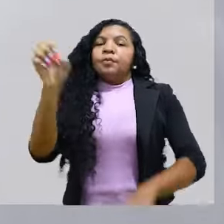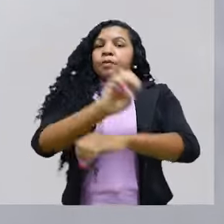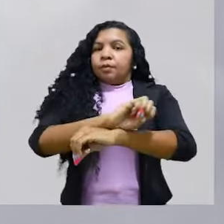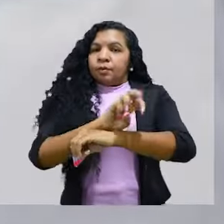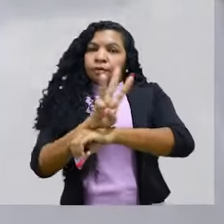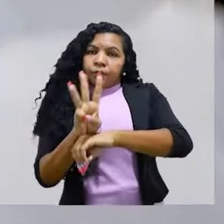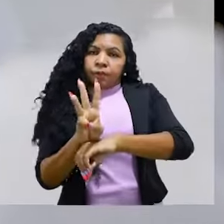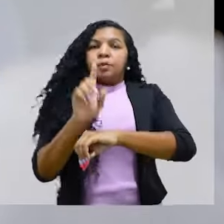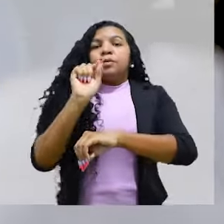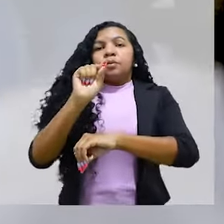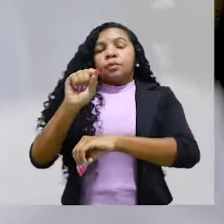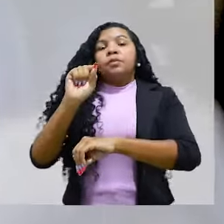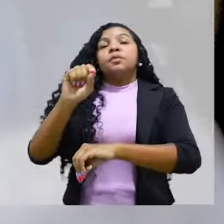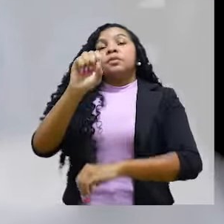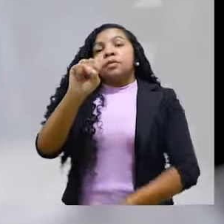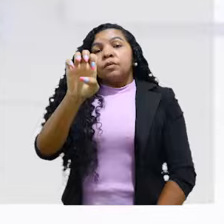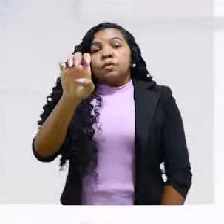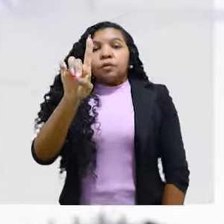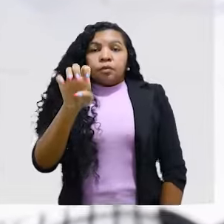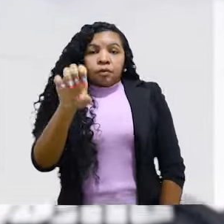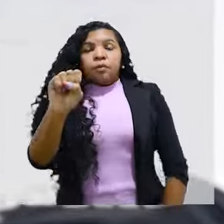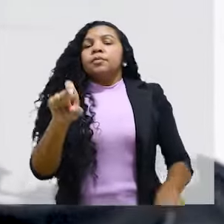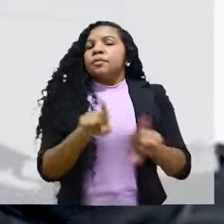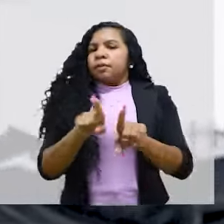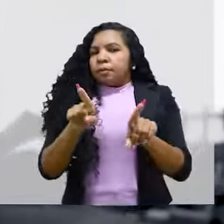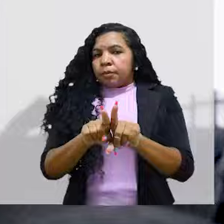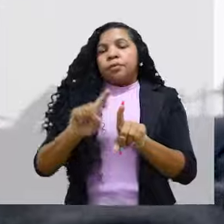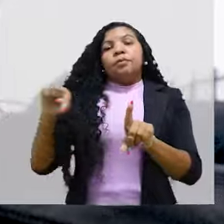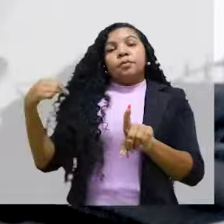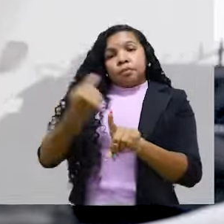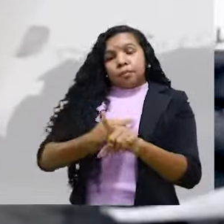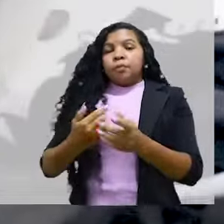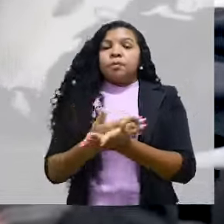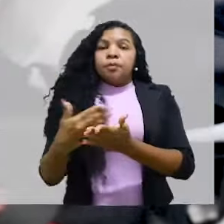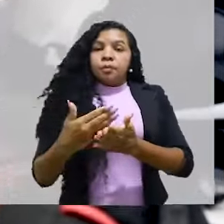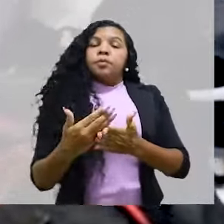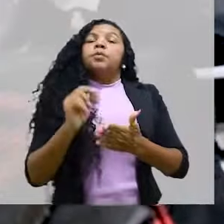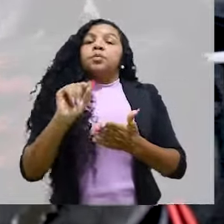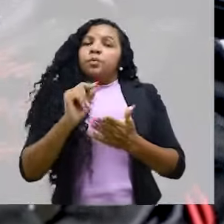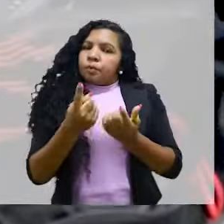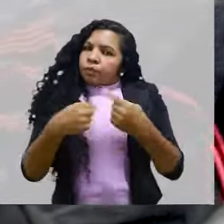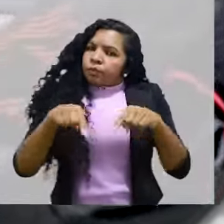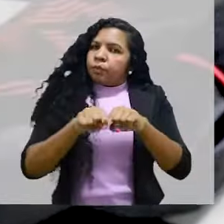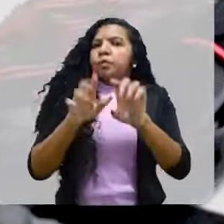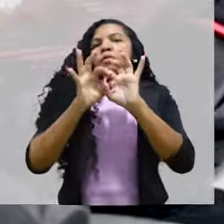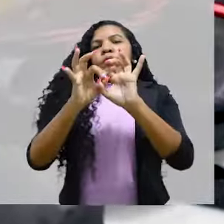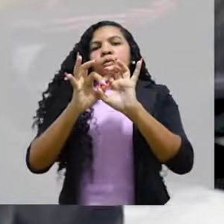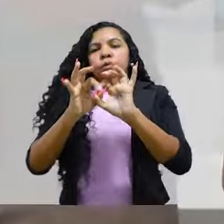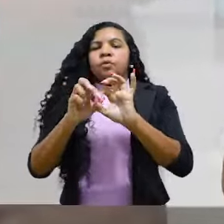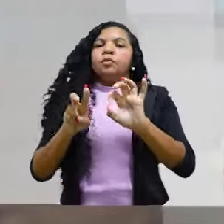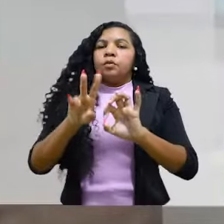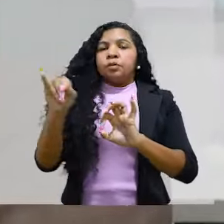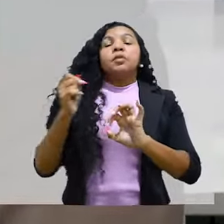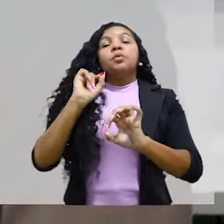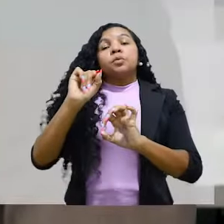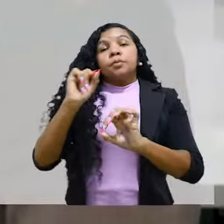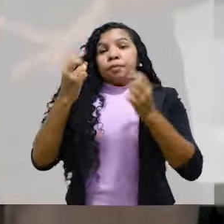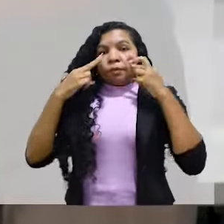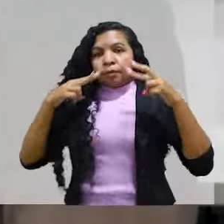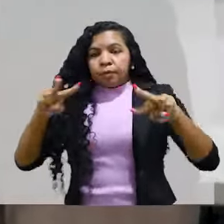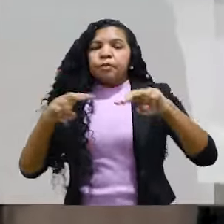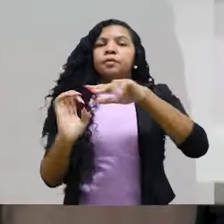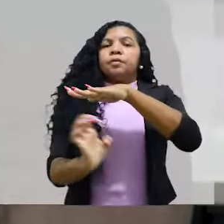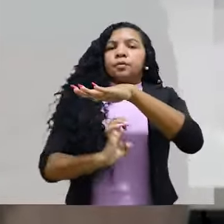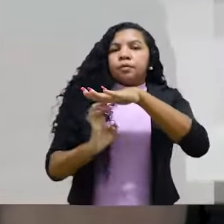importância para a UEMA, para a SECTE também, é uma iniciativa que a gente está construindo junto. Ela vai